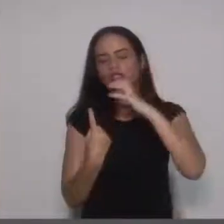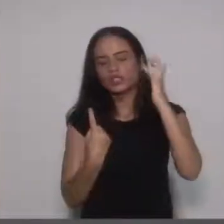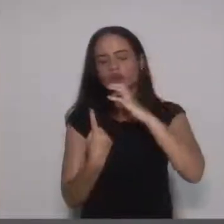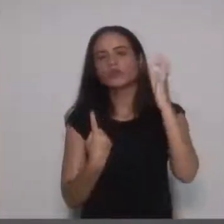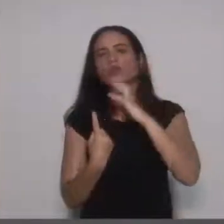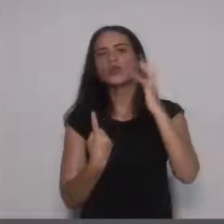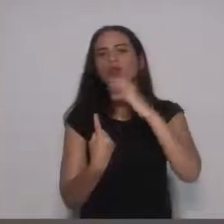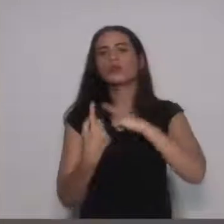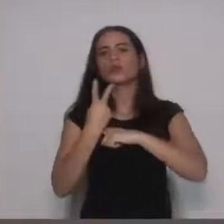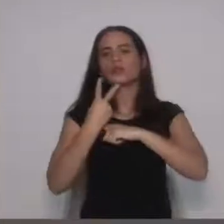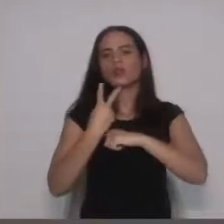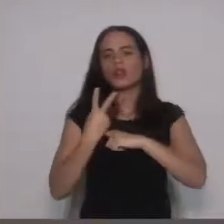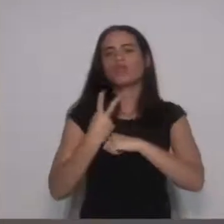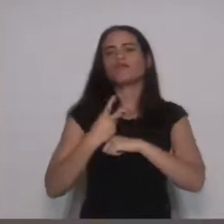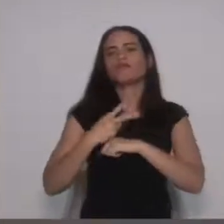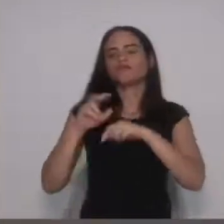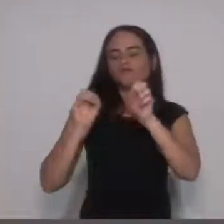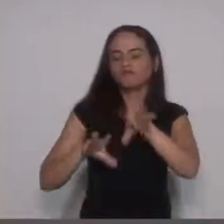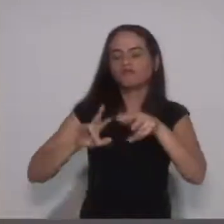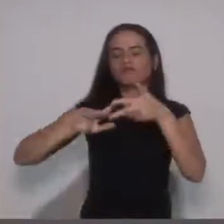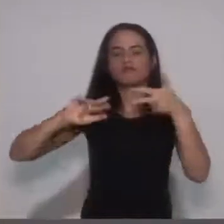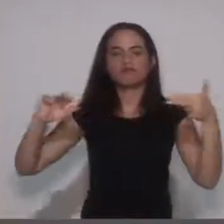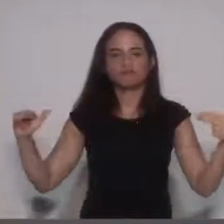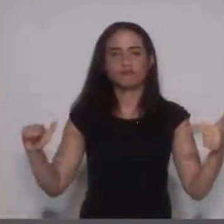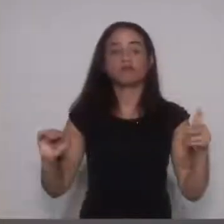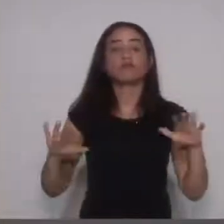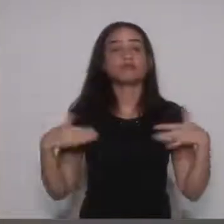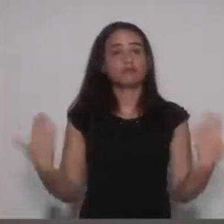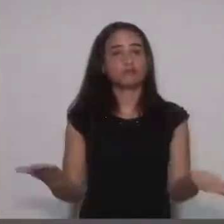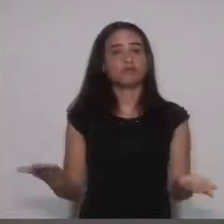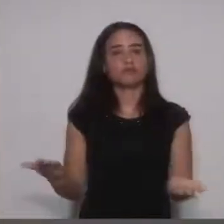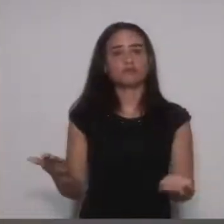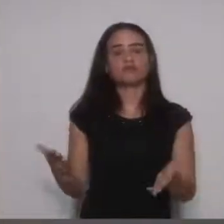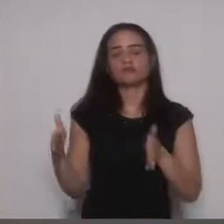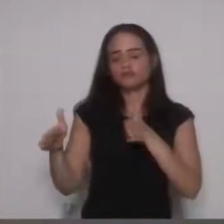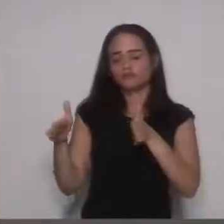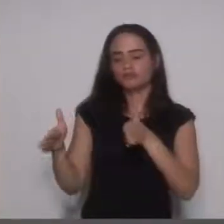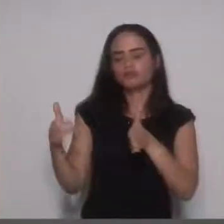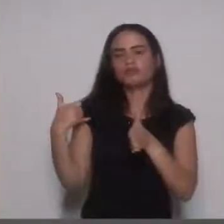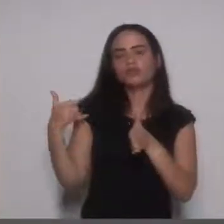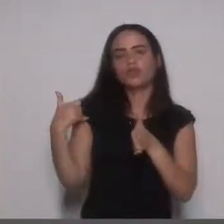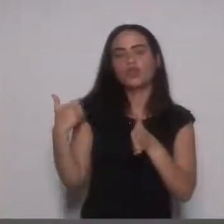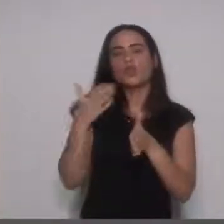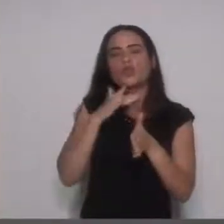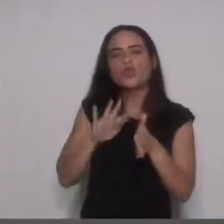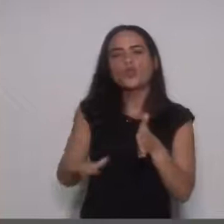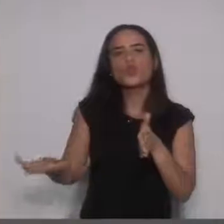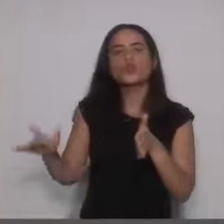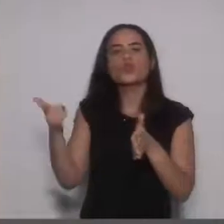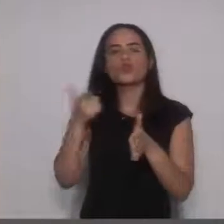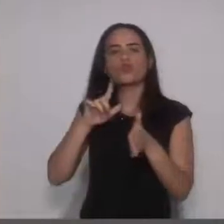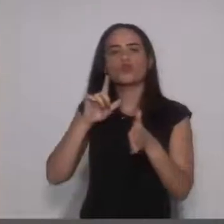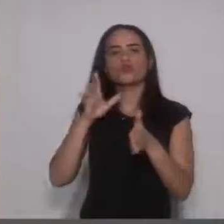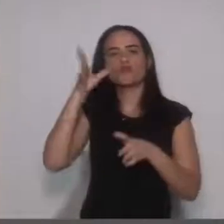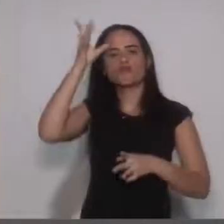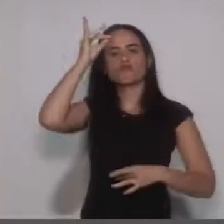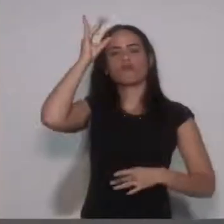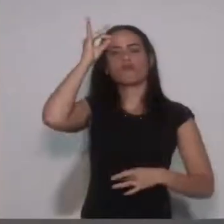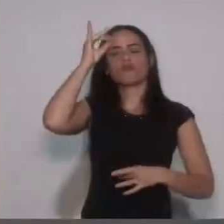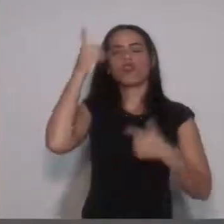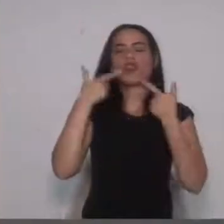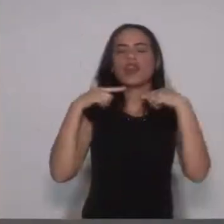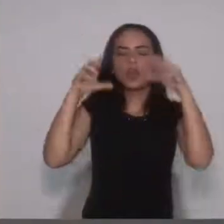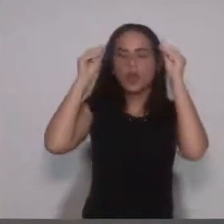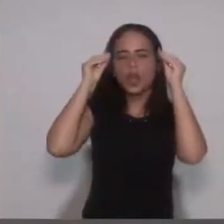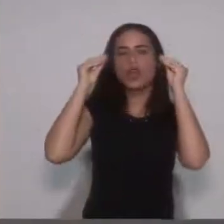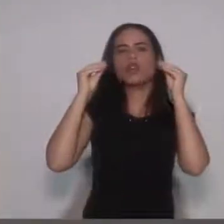sistemas educacionais, etc. Então, basicamente, na primeira infância, crianças adquirem habilidades motoras, cognitivas e de linguagem, pois